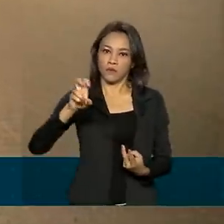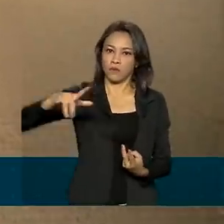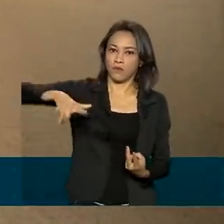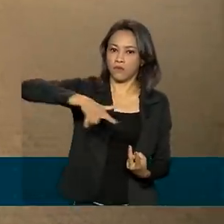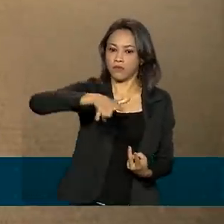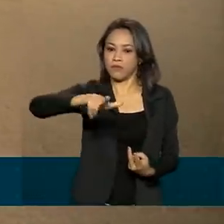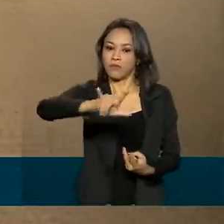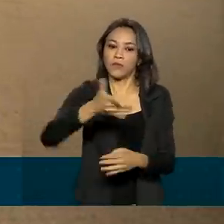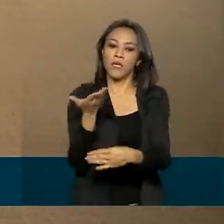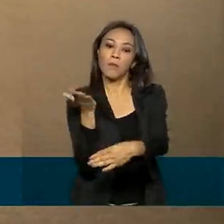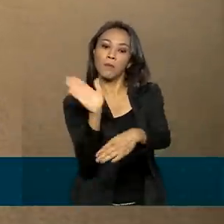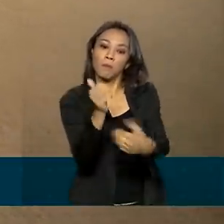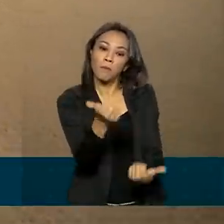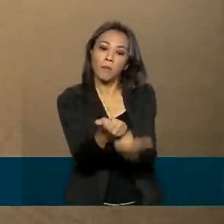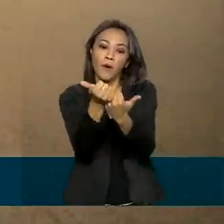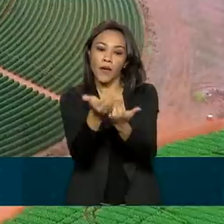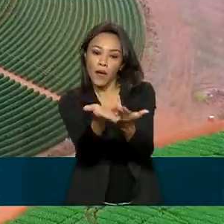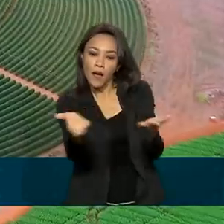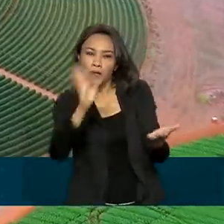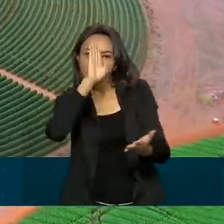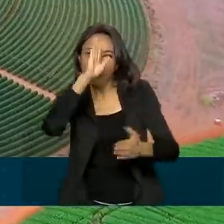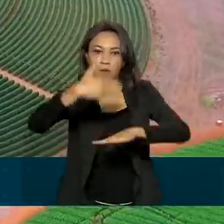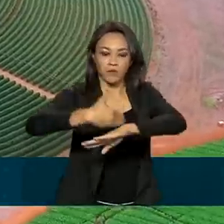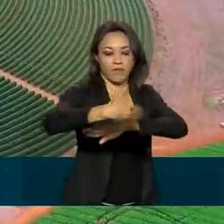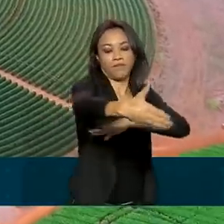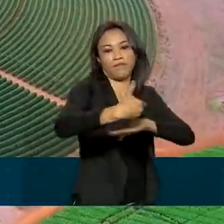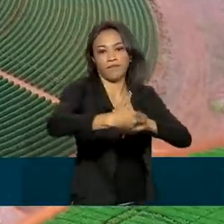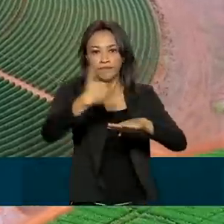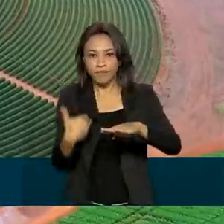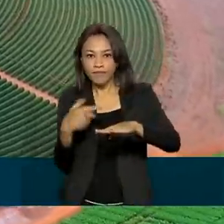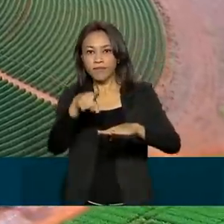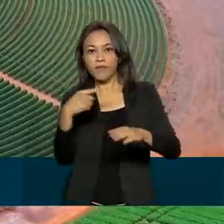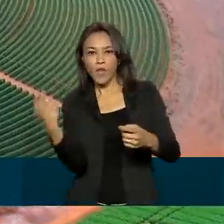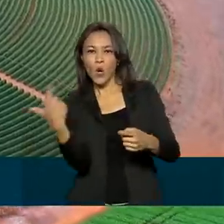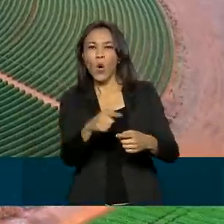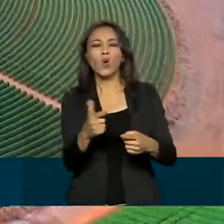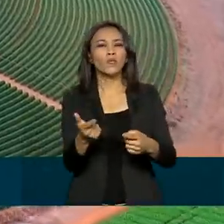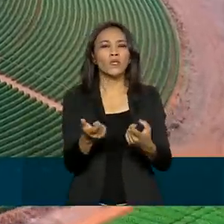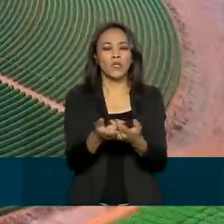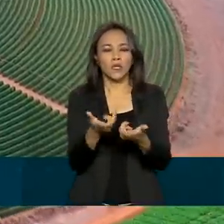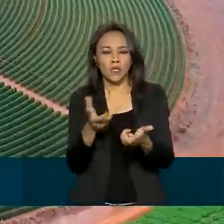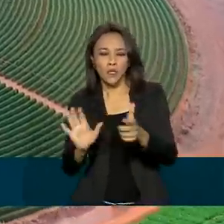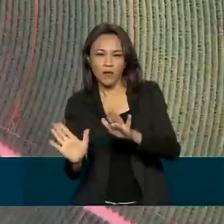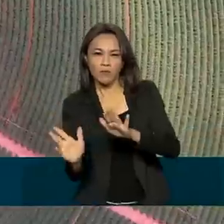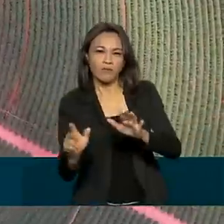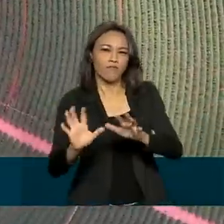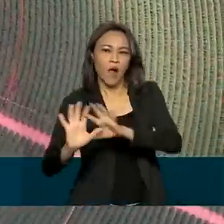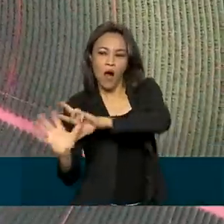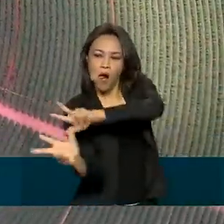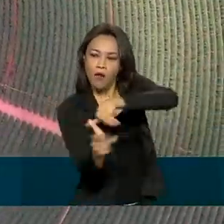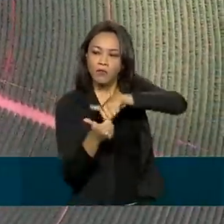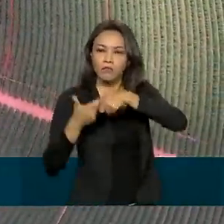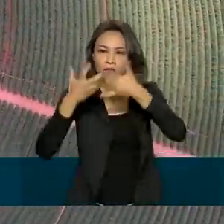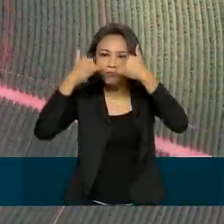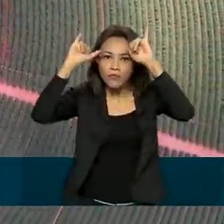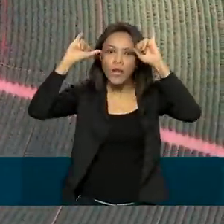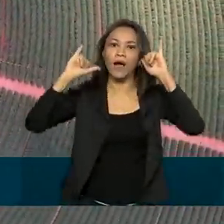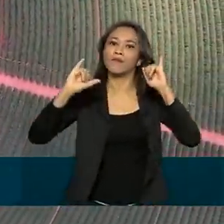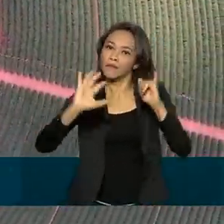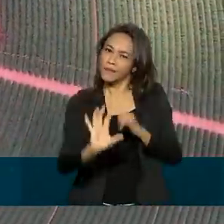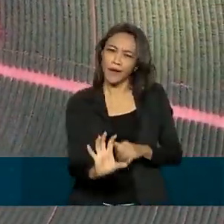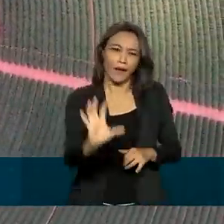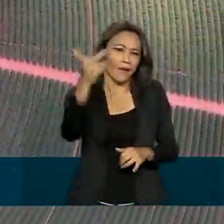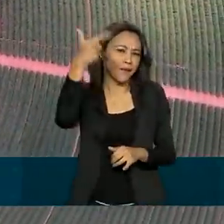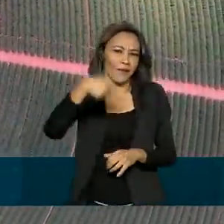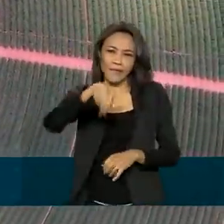Agricultura, principalmente na fronteira, em ações como combate ao contrabando de defensivos e de gado, prática muito comum nas